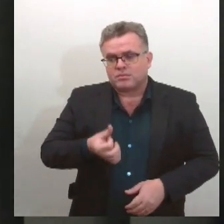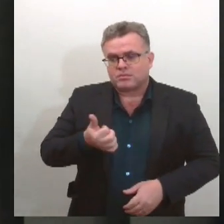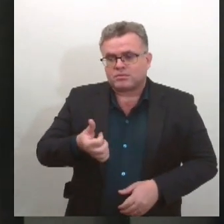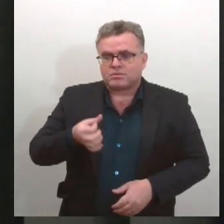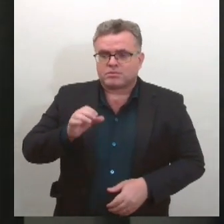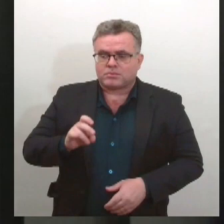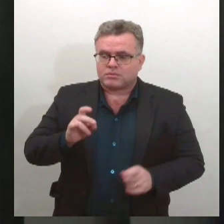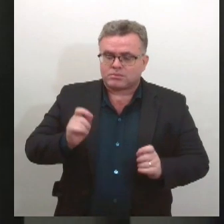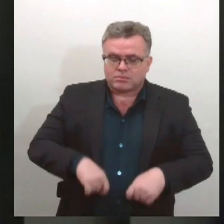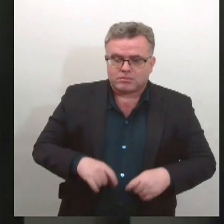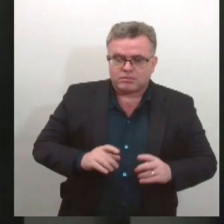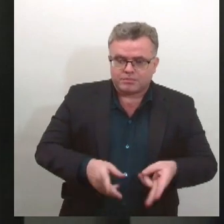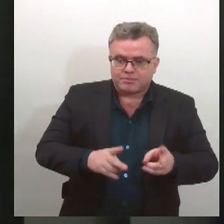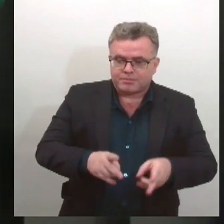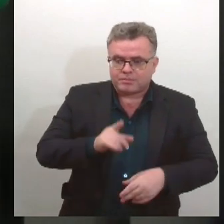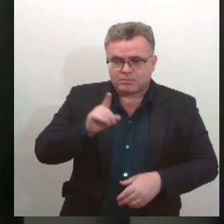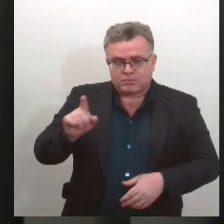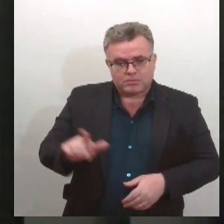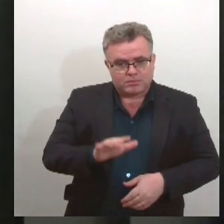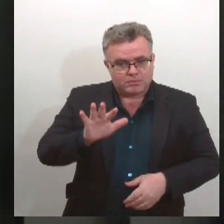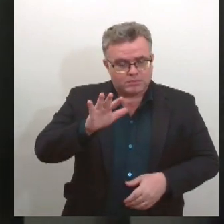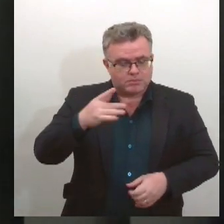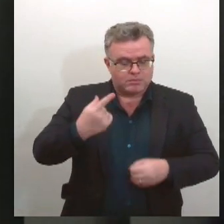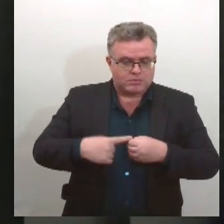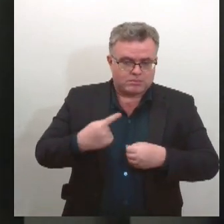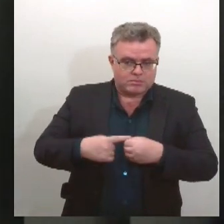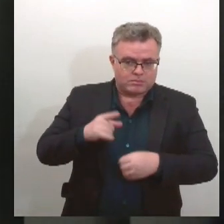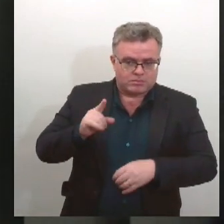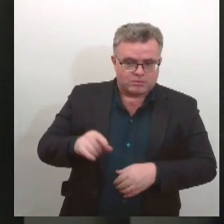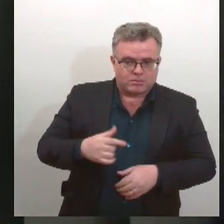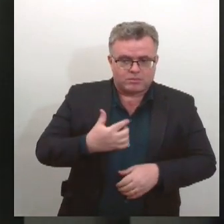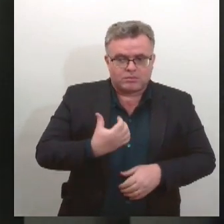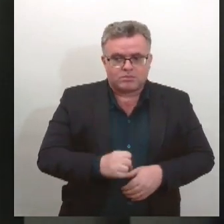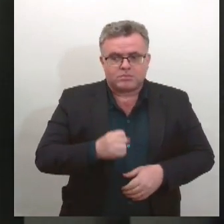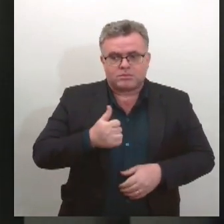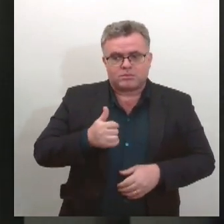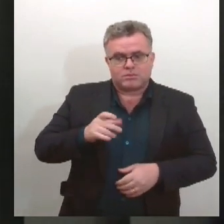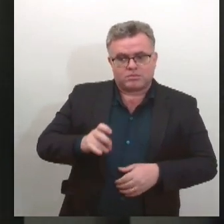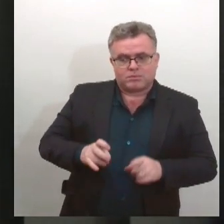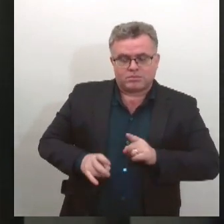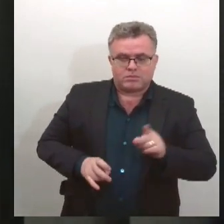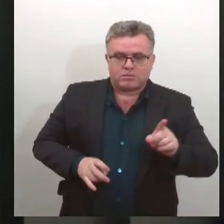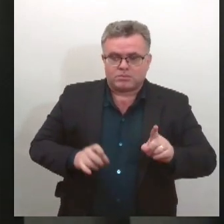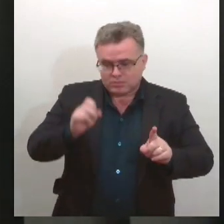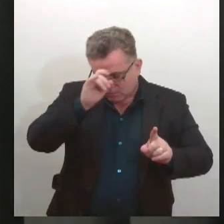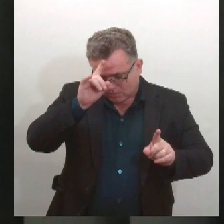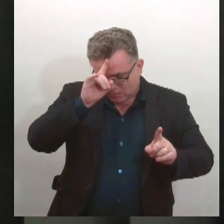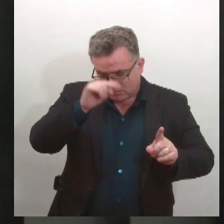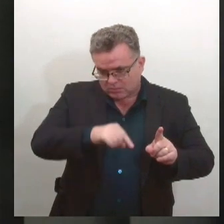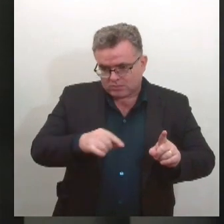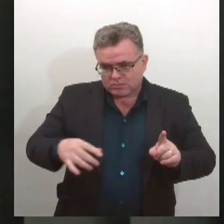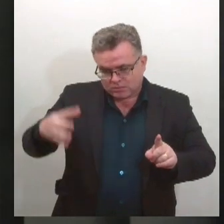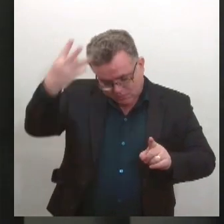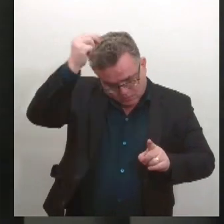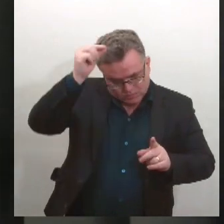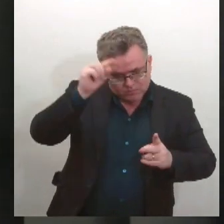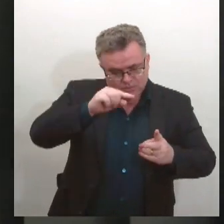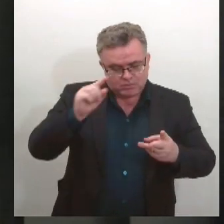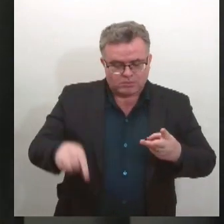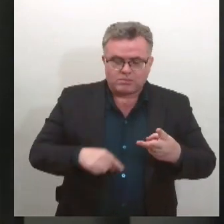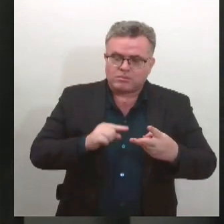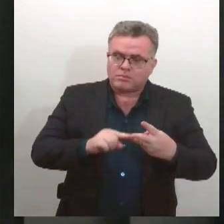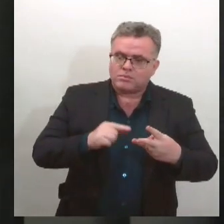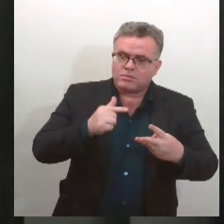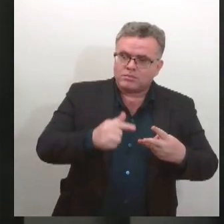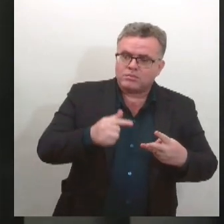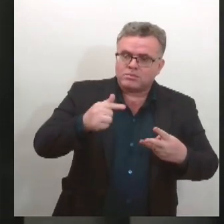em Lagar. E 815 no Hospital Nosso Senhor dos Passos, em São Cristóvão, e 769 no Hospital